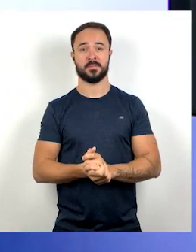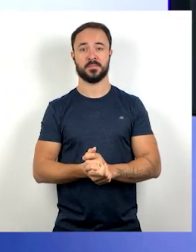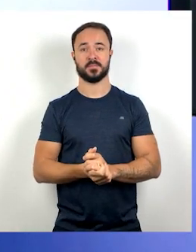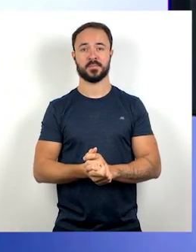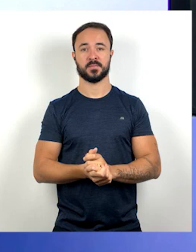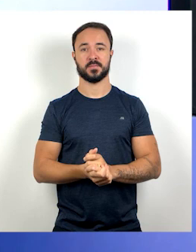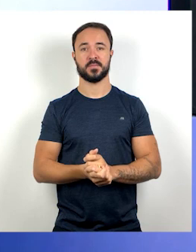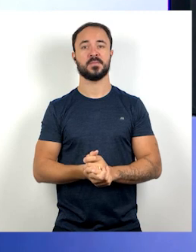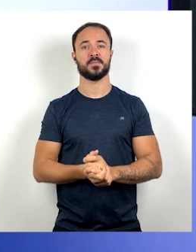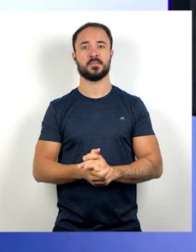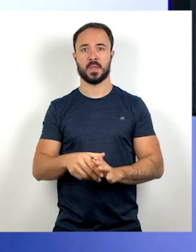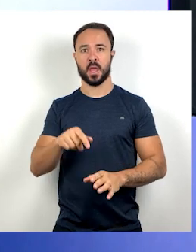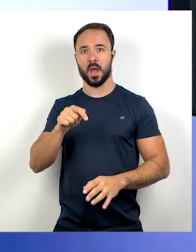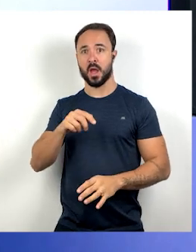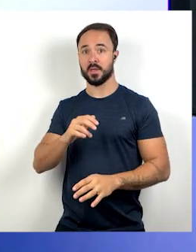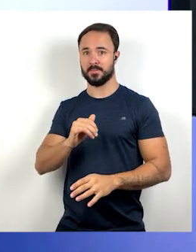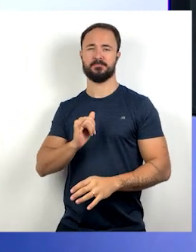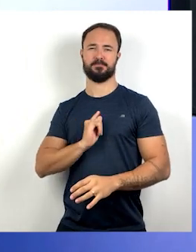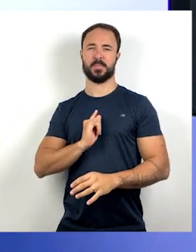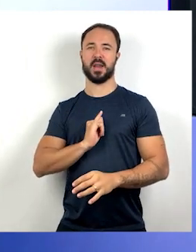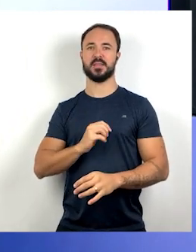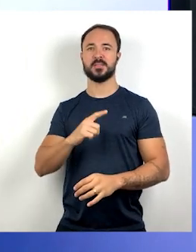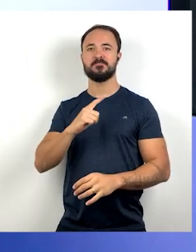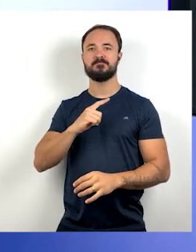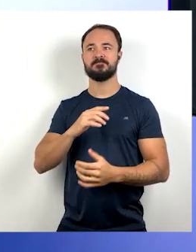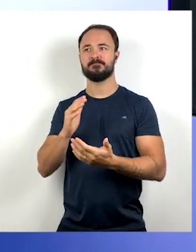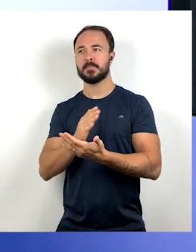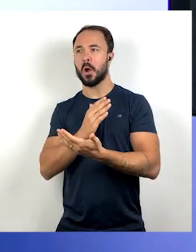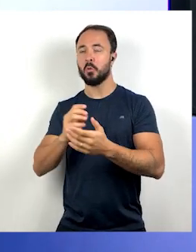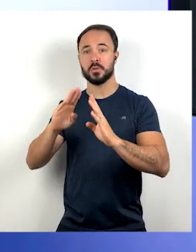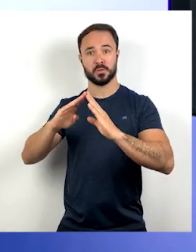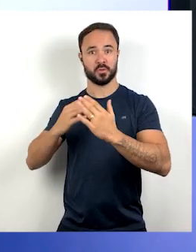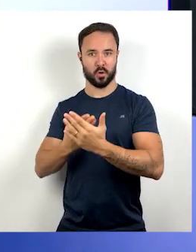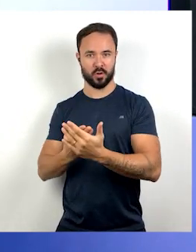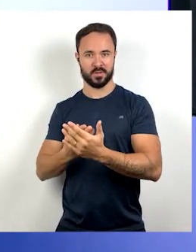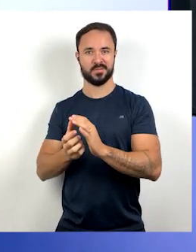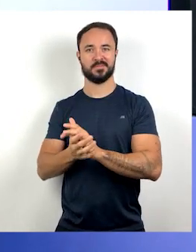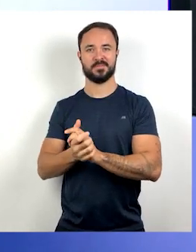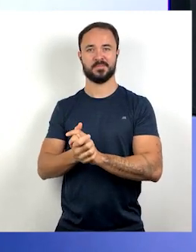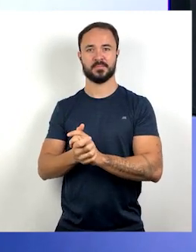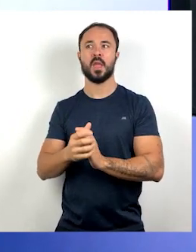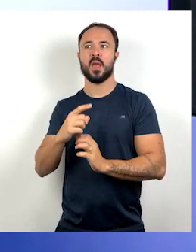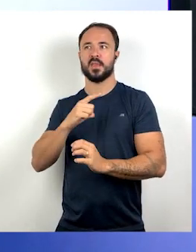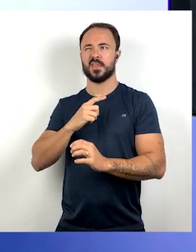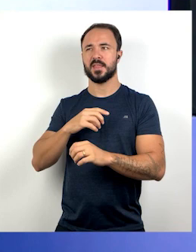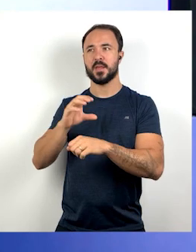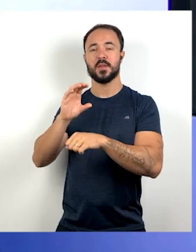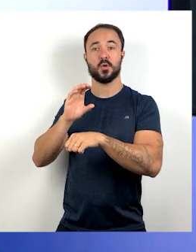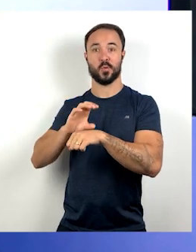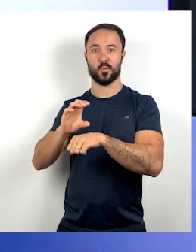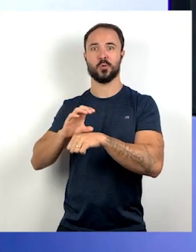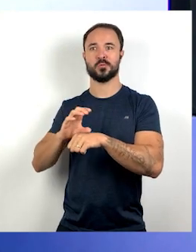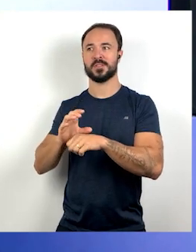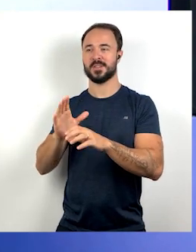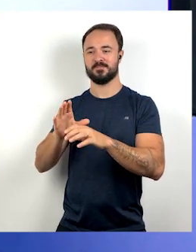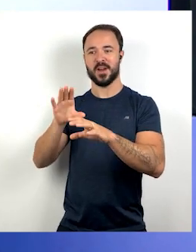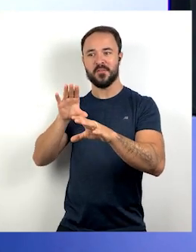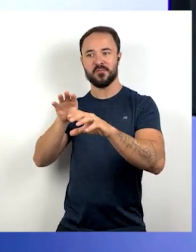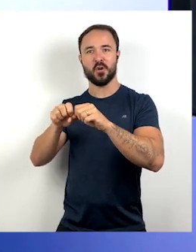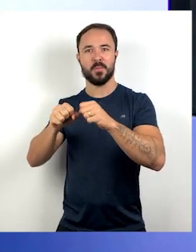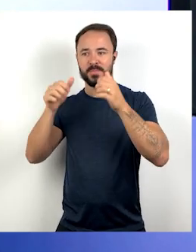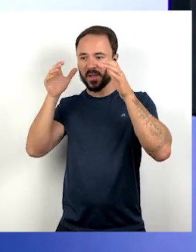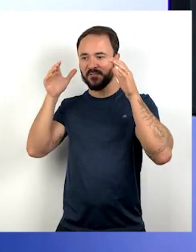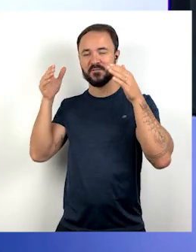escolas que desenvolvem vários cursos profissionalizantes voltados para o trabalho nas indústrias.